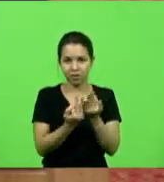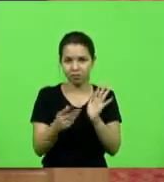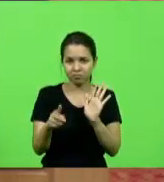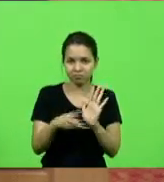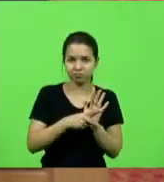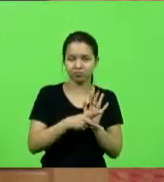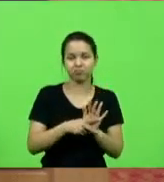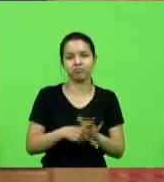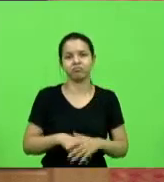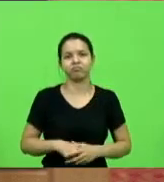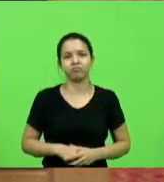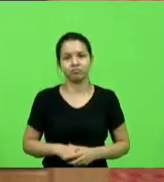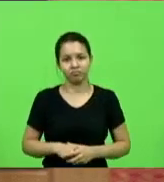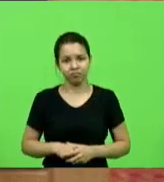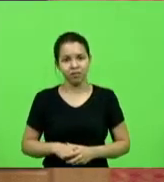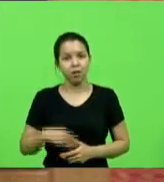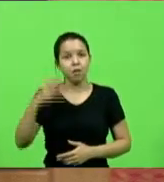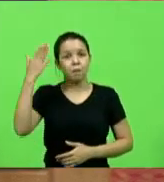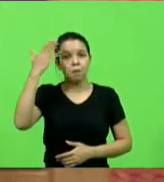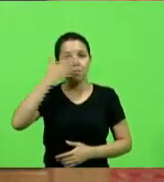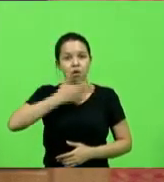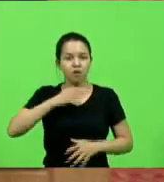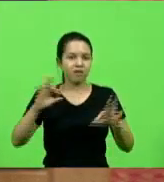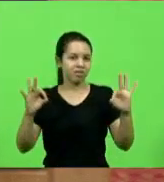sem provas,